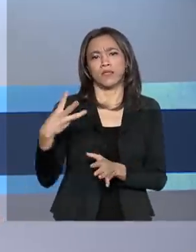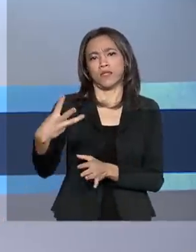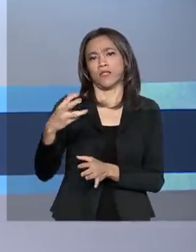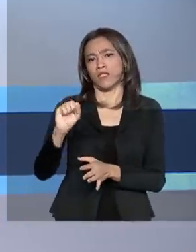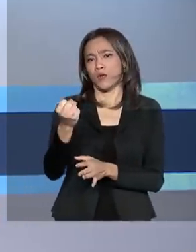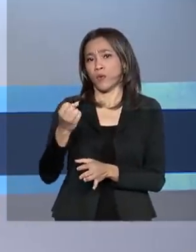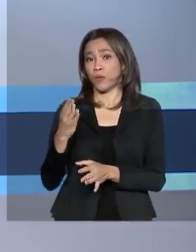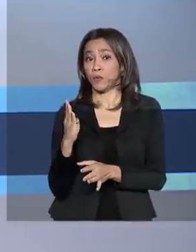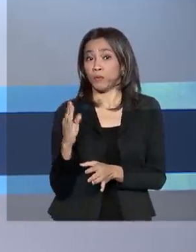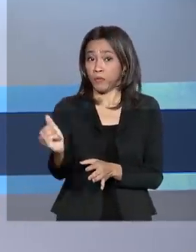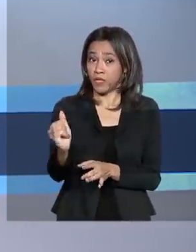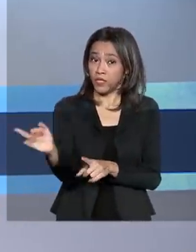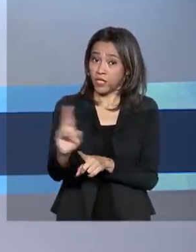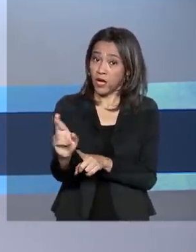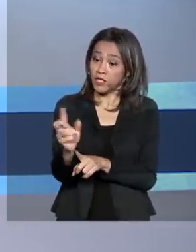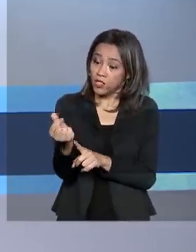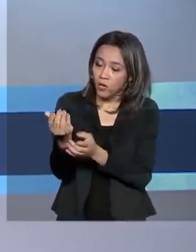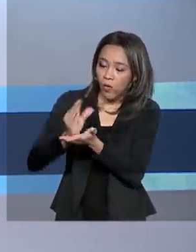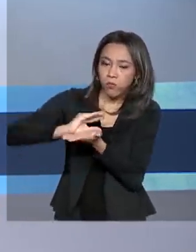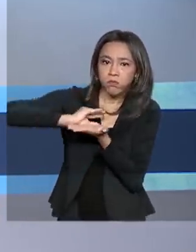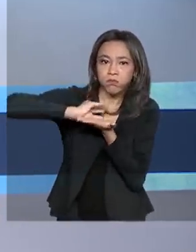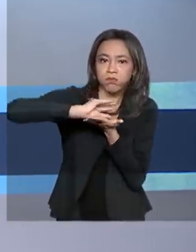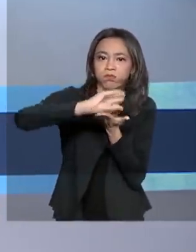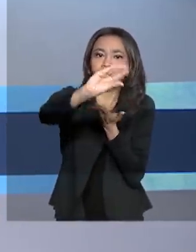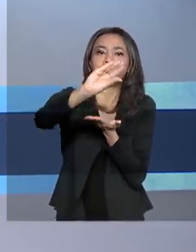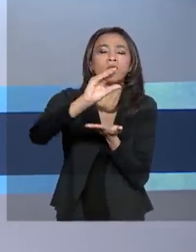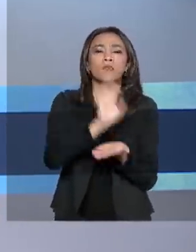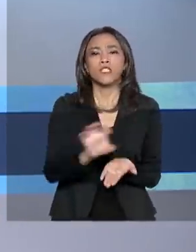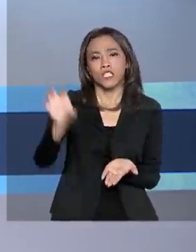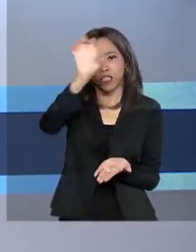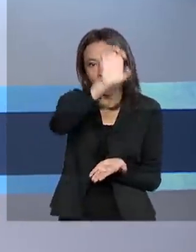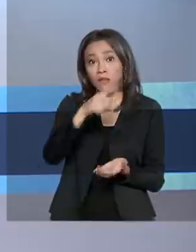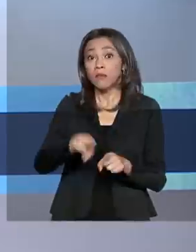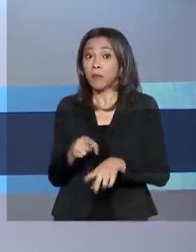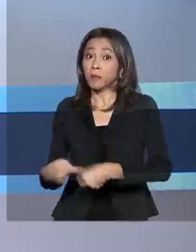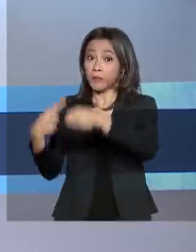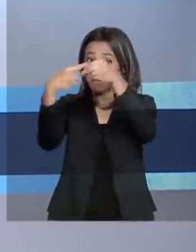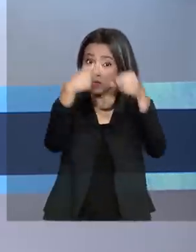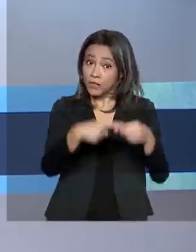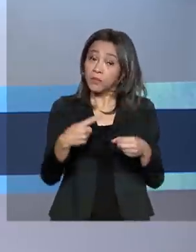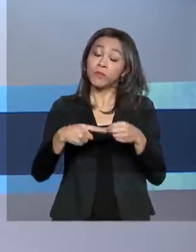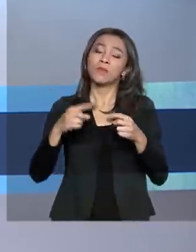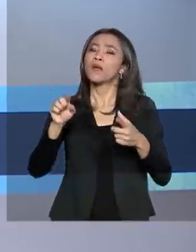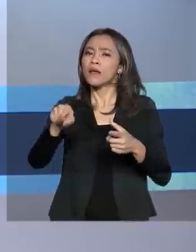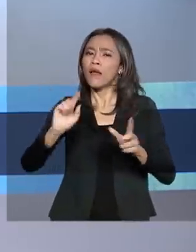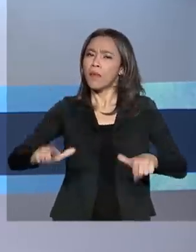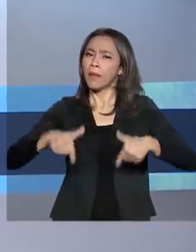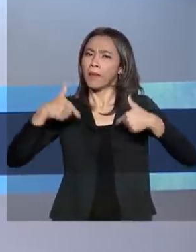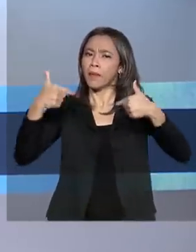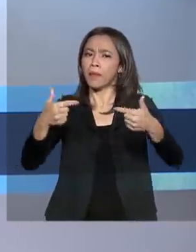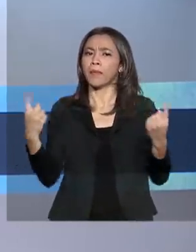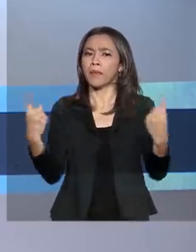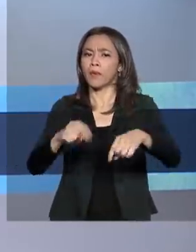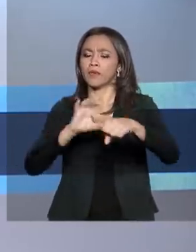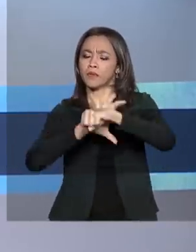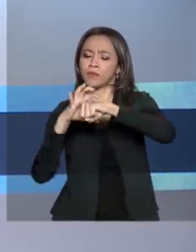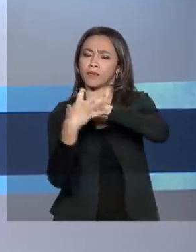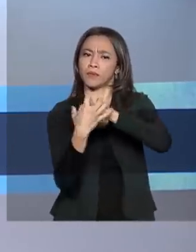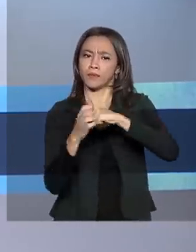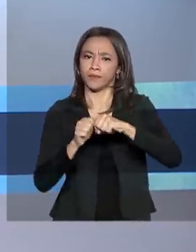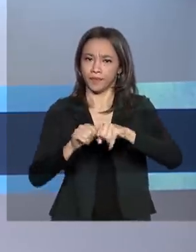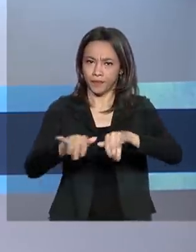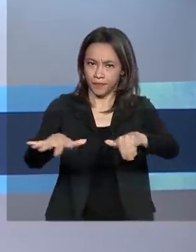bilhões de reais já foram repassados a estados e municípios para ações de saúde e também para o combate ao